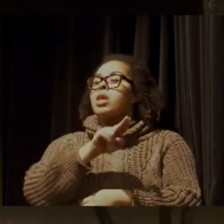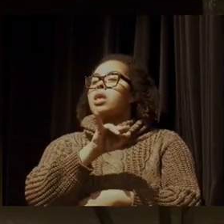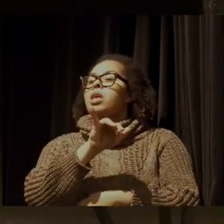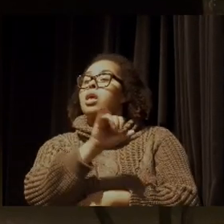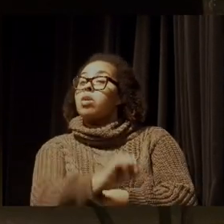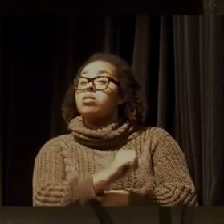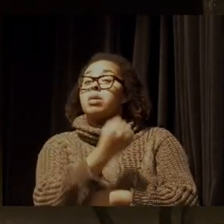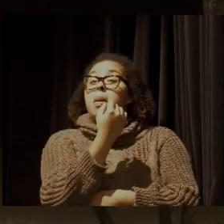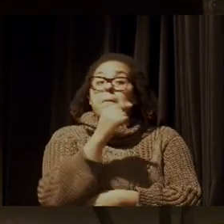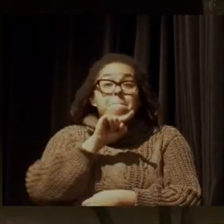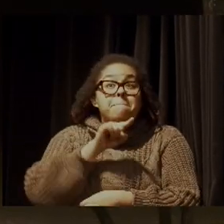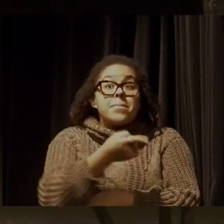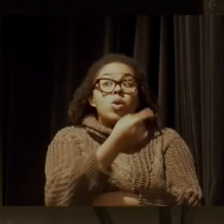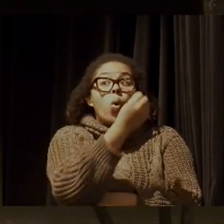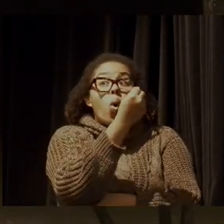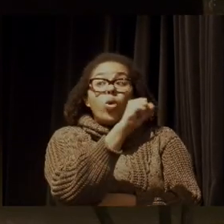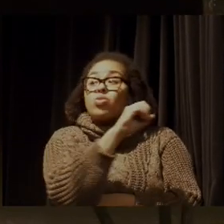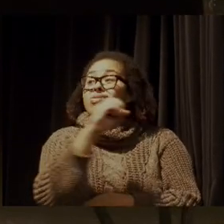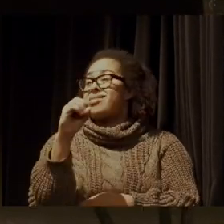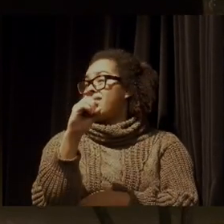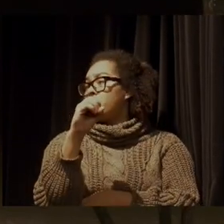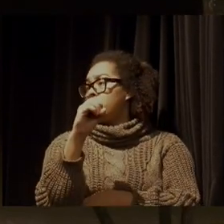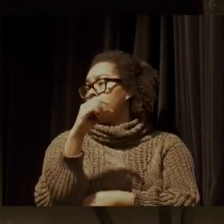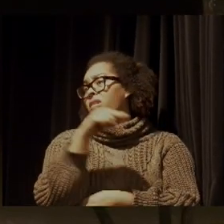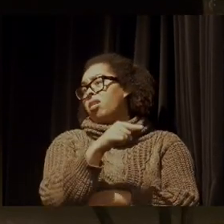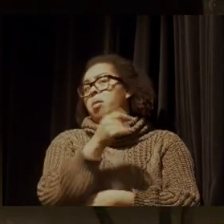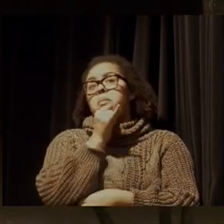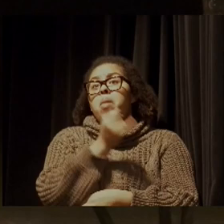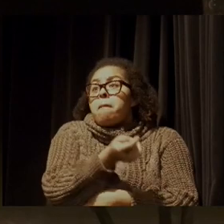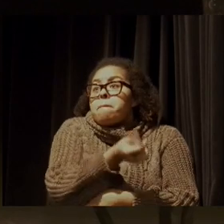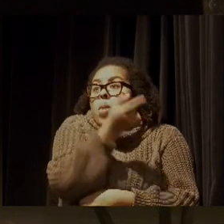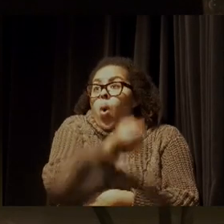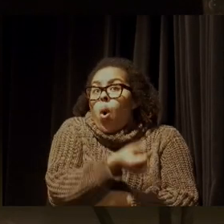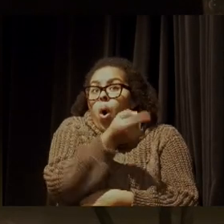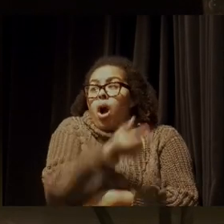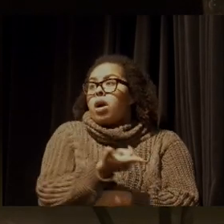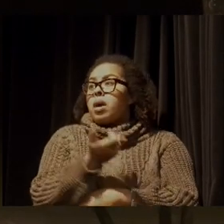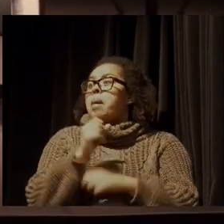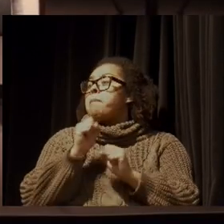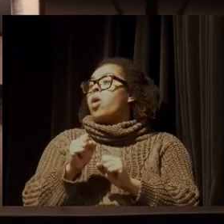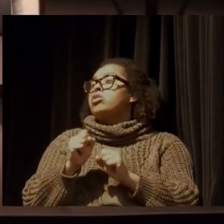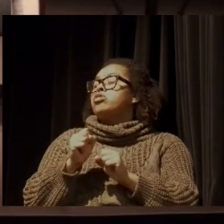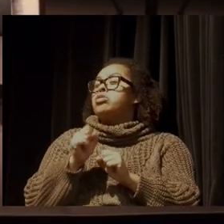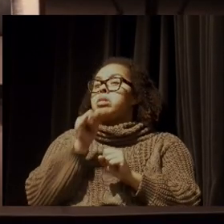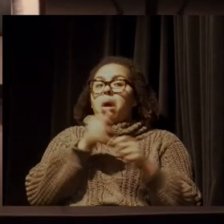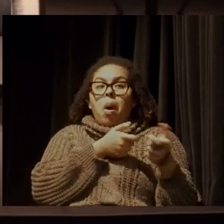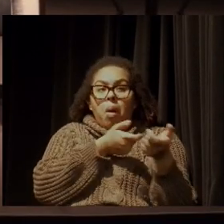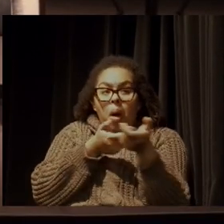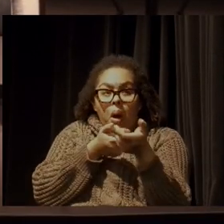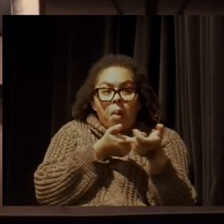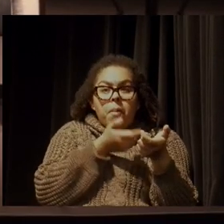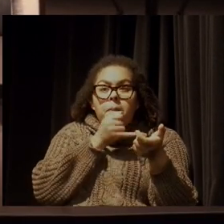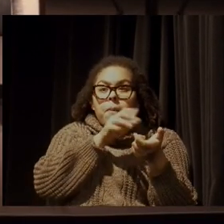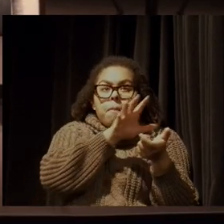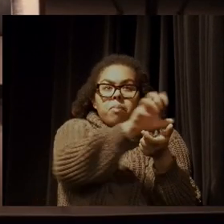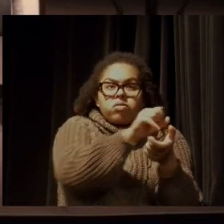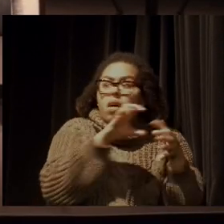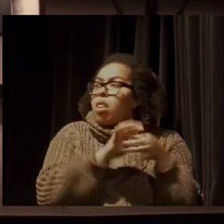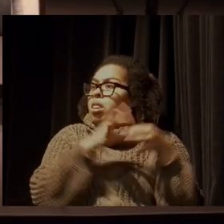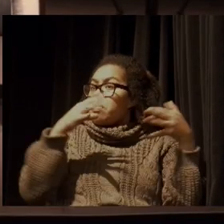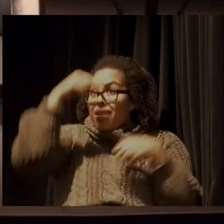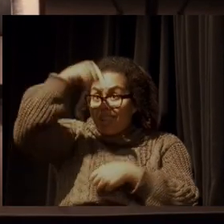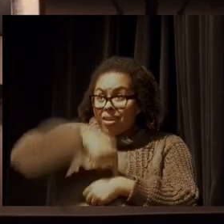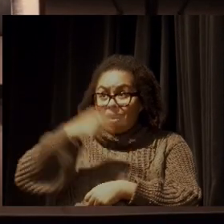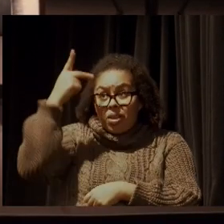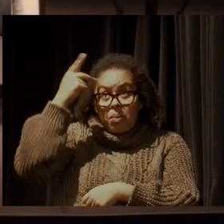indivíduos e ainda assim caça liberada no estado de São Paulo. é na Amazônia, viu, Angela? É aqui em São Paulo.